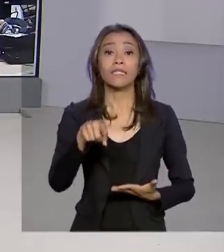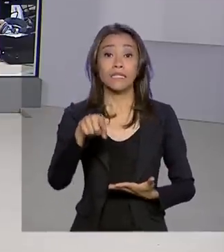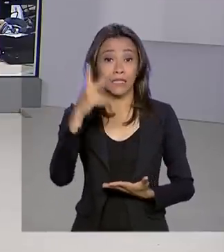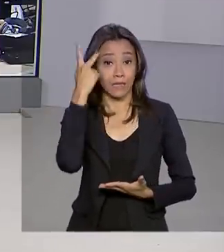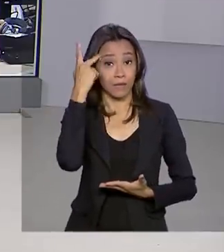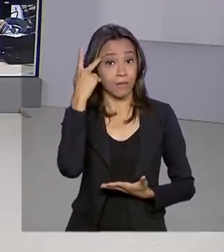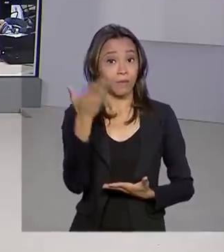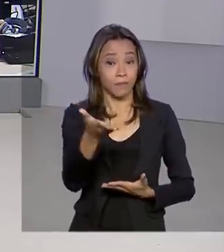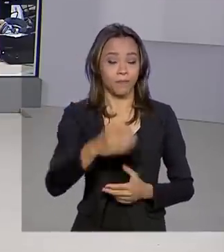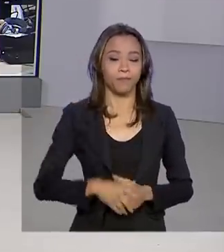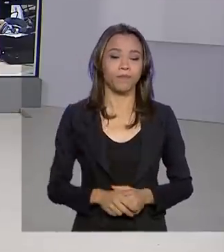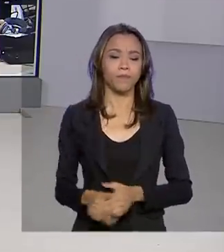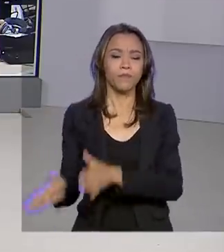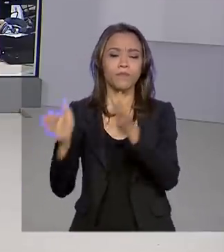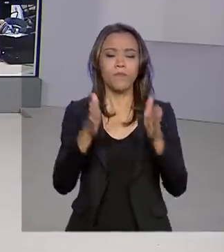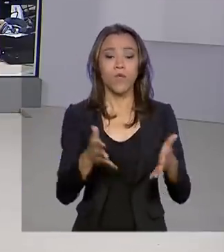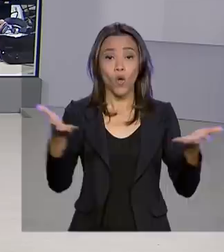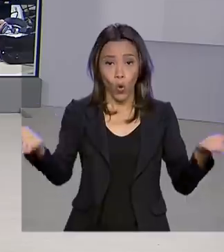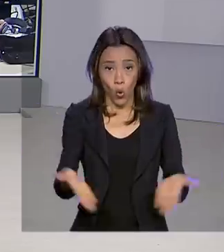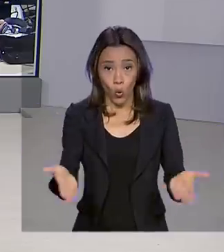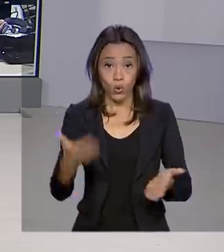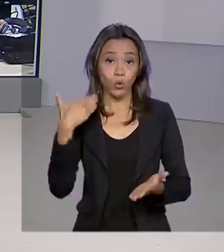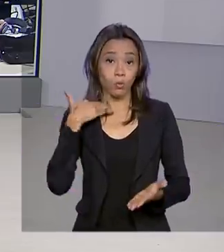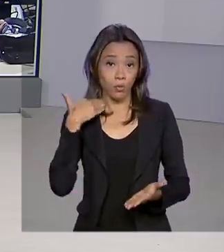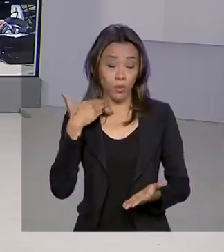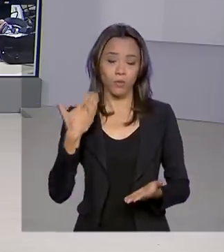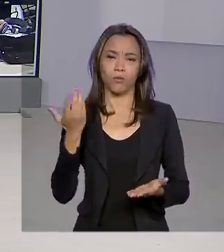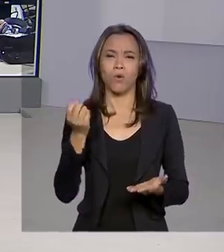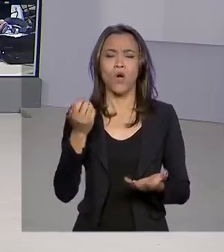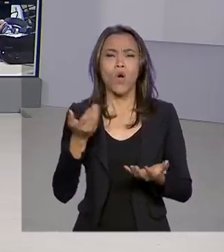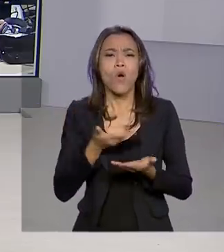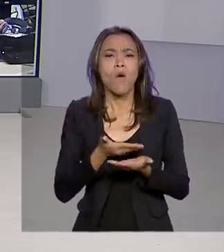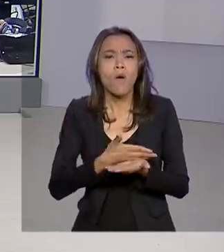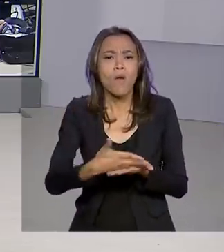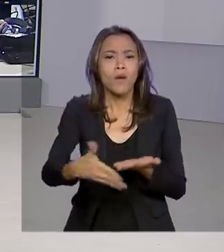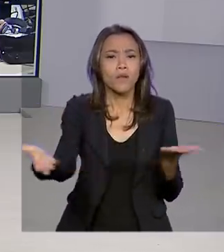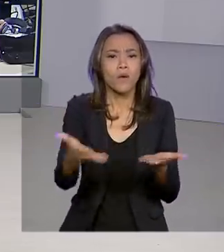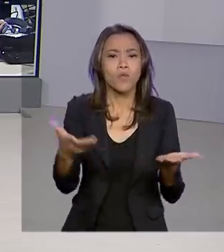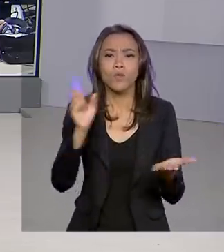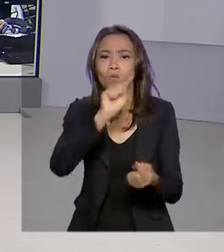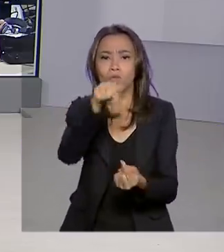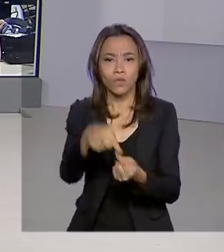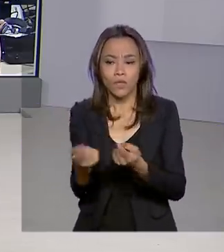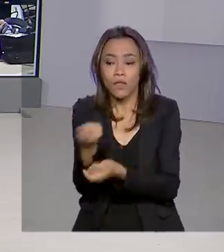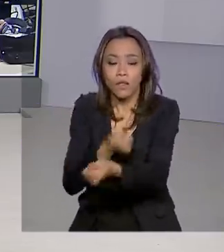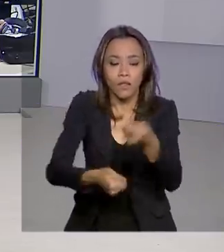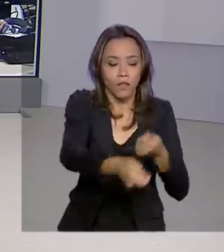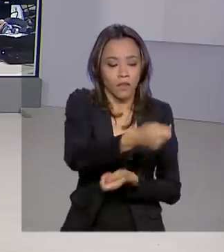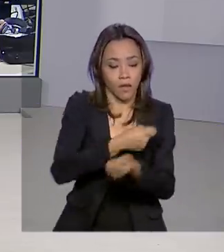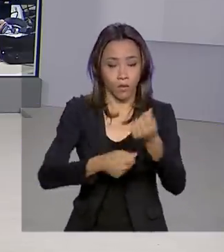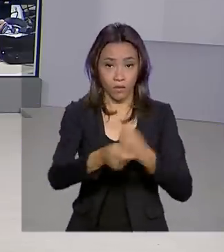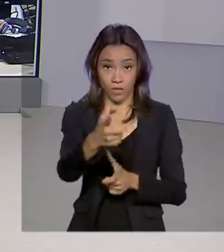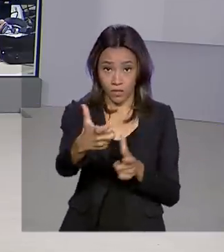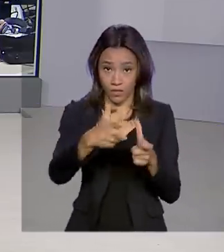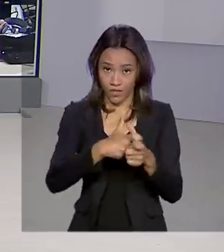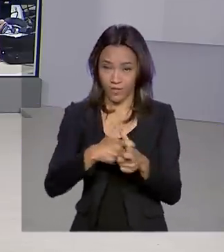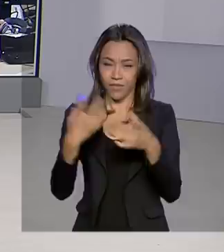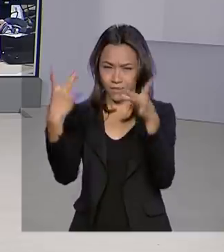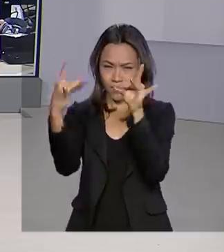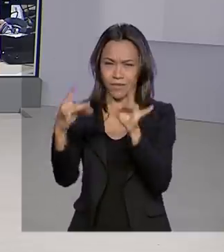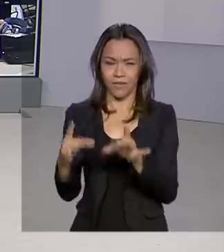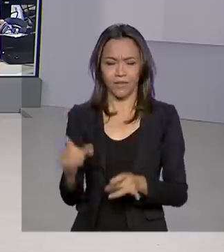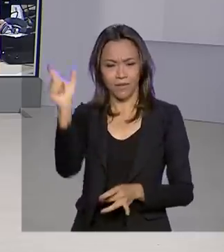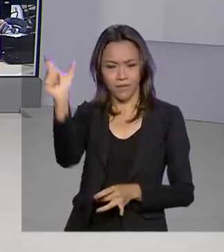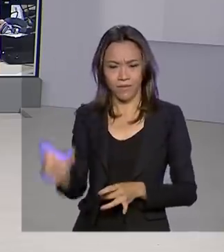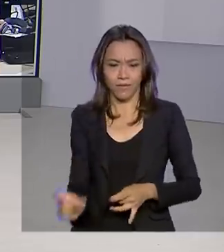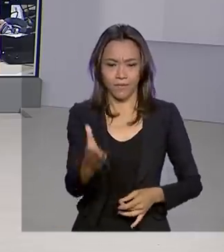Paulo. Olha, e os bancos começam hoje um mutirão para renegociar dívidas. Vamos a Rio de Janeiro. Priscila Tereza tem os detalhes. Bom dia,